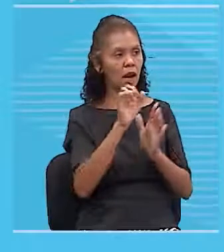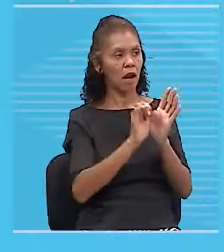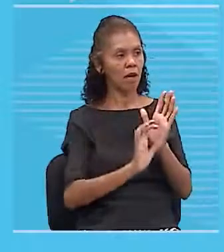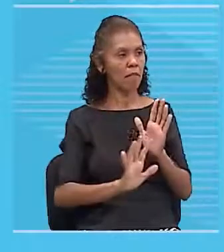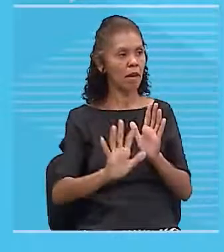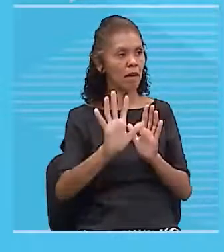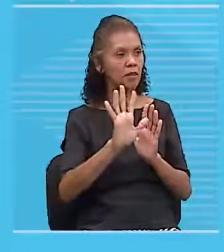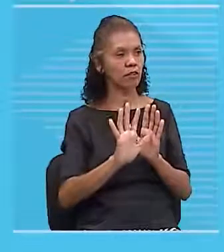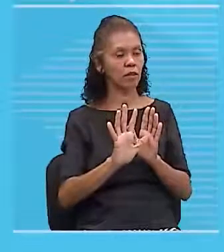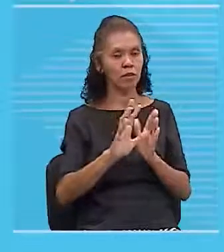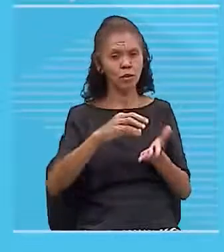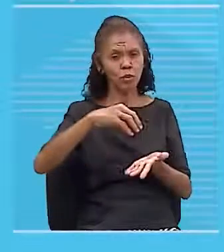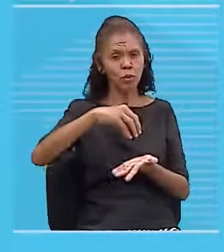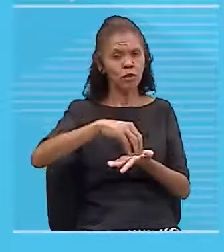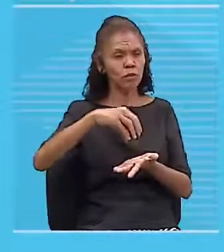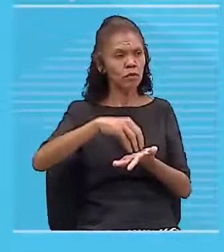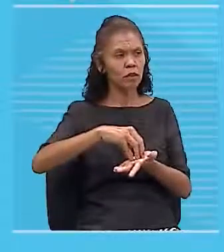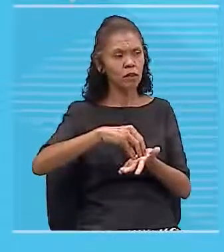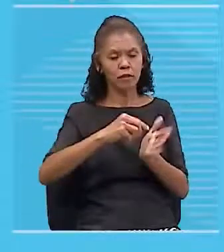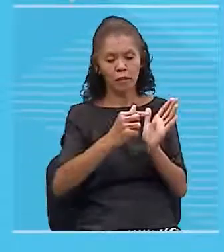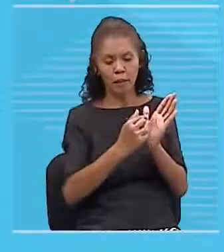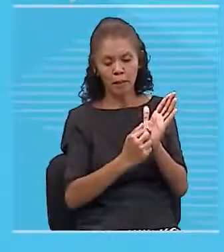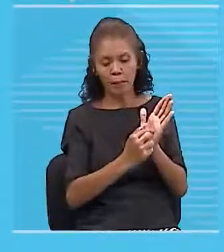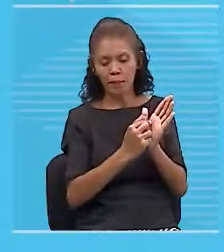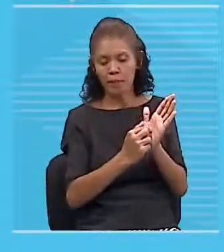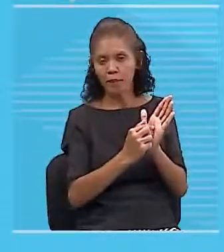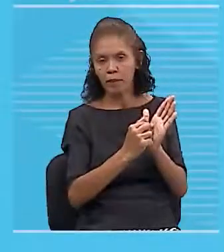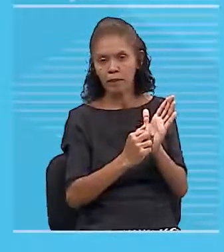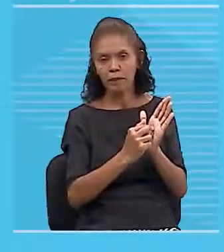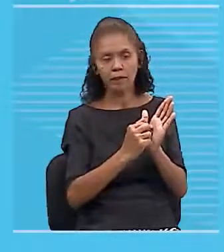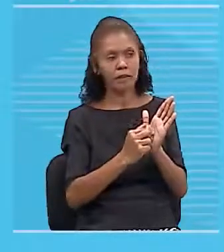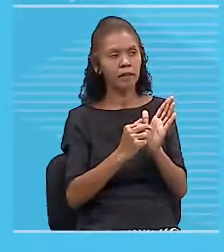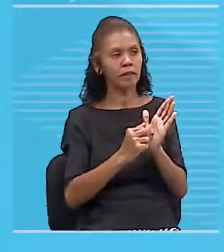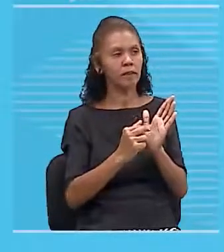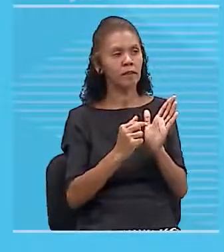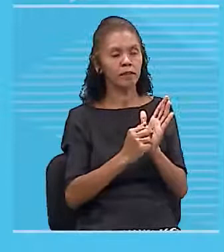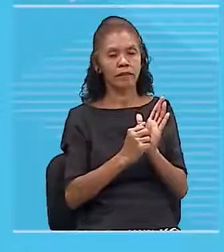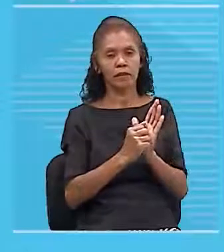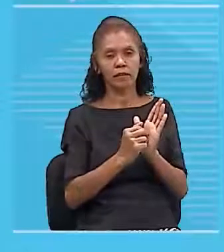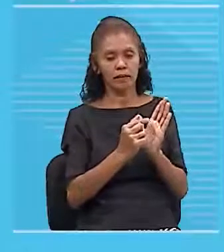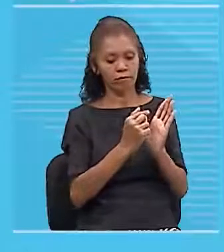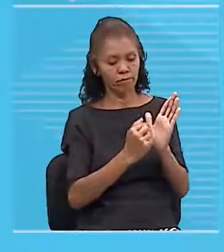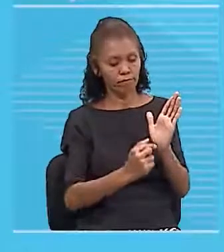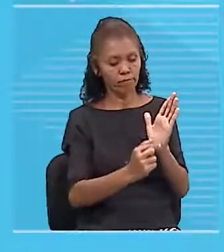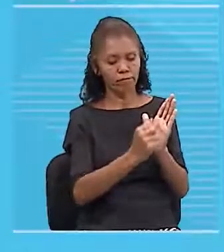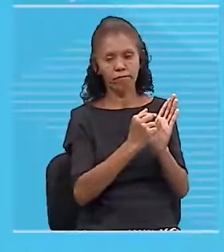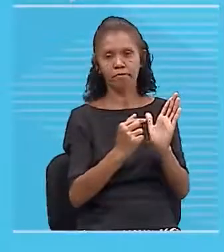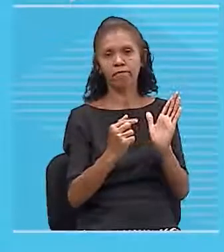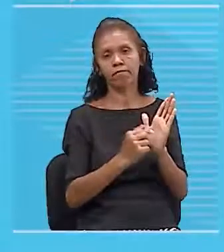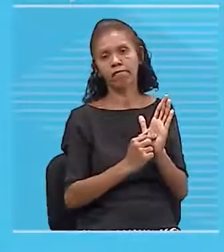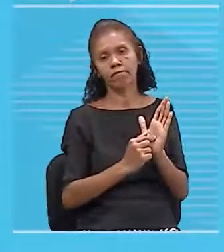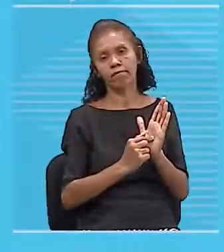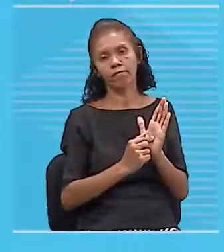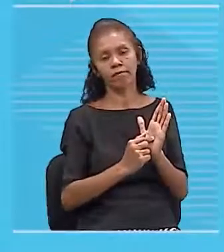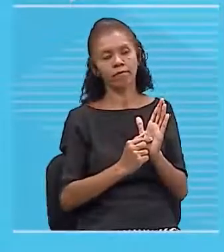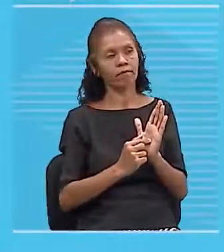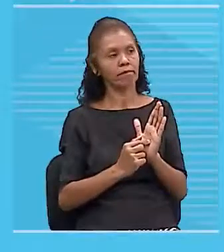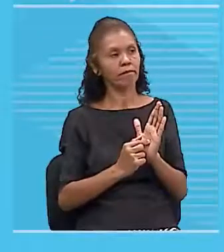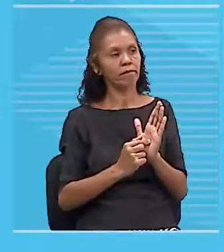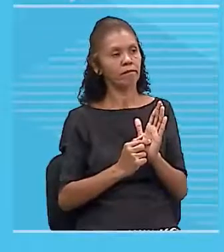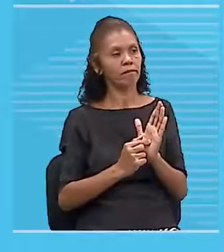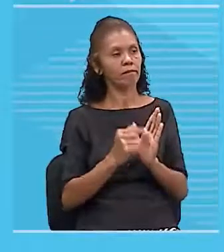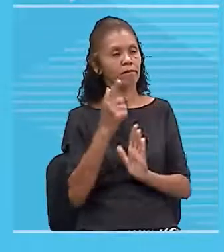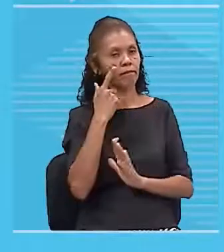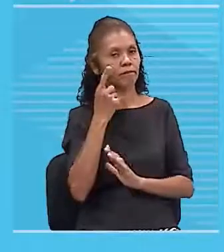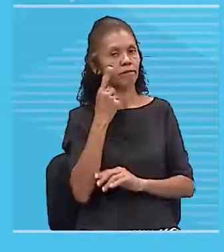tenho esse símbolozinho, né? De um círculo com um ponto no centro. Então, aqui